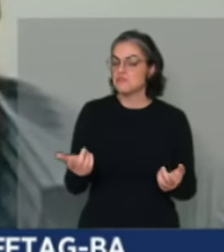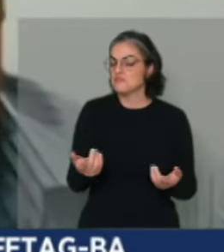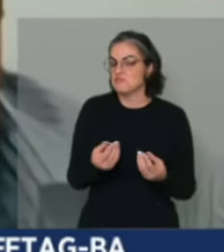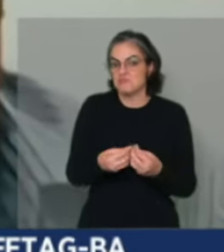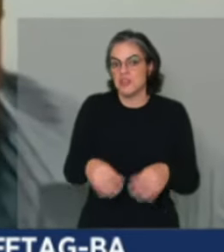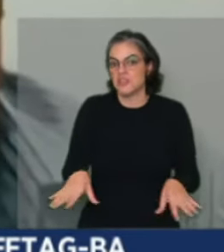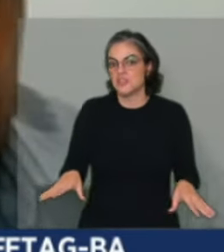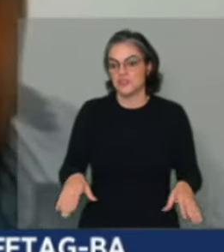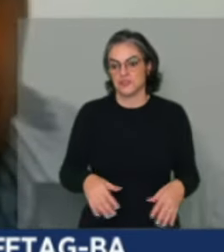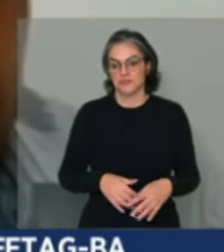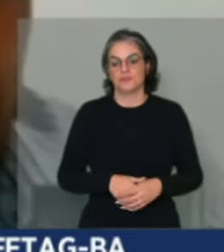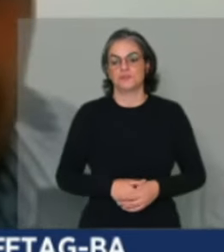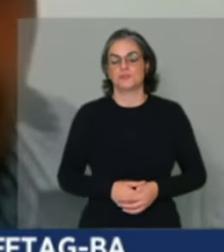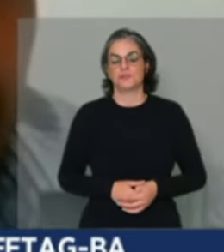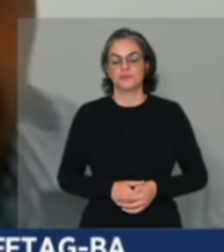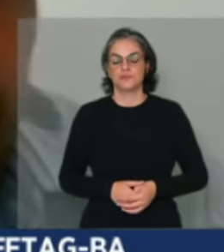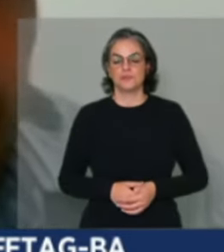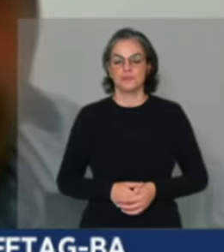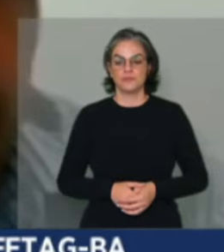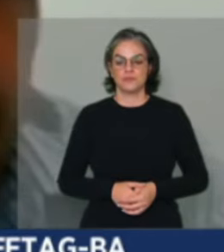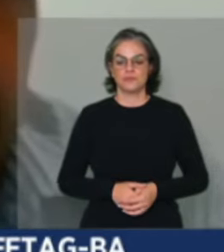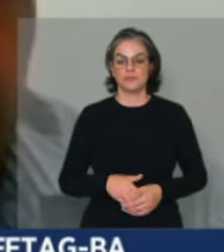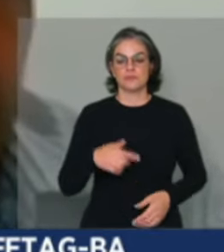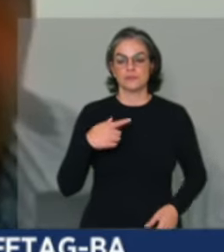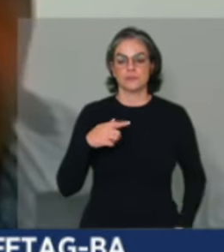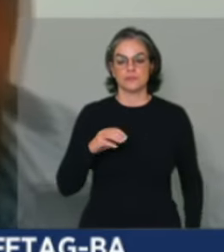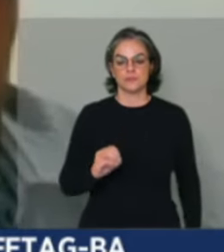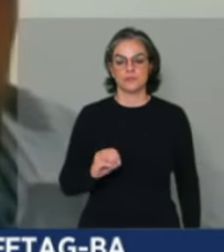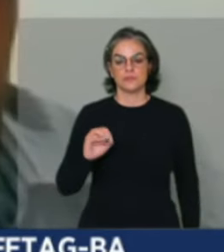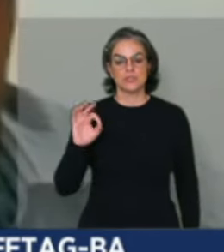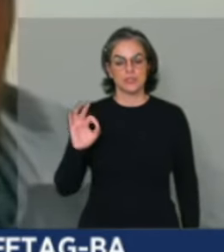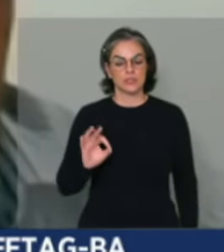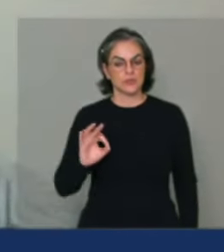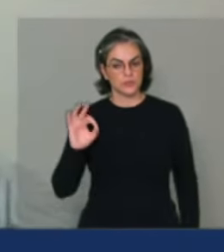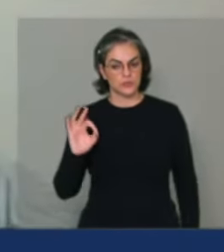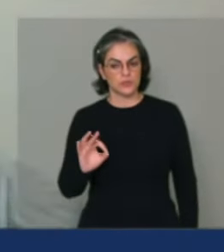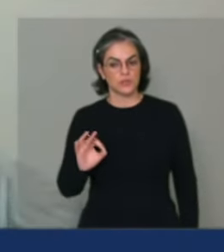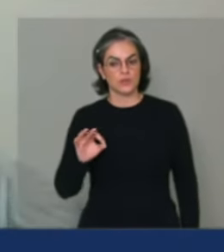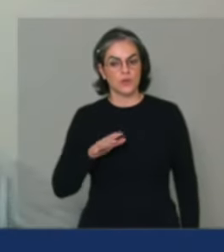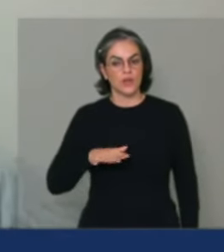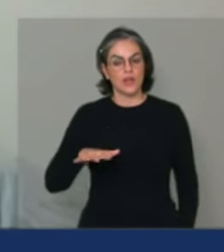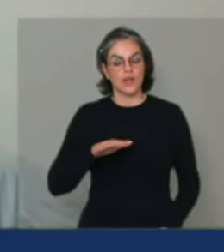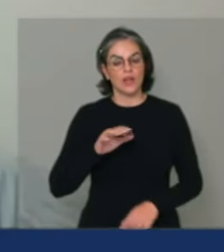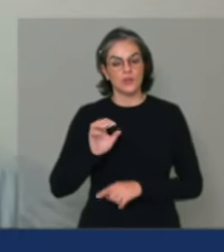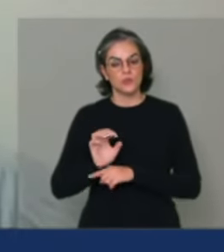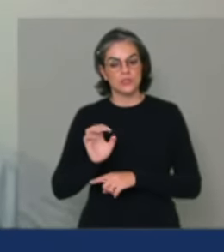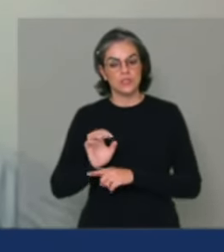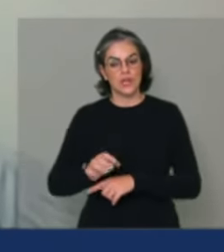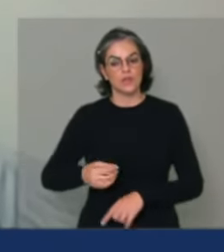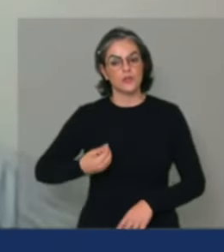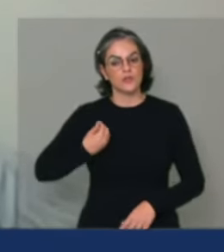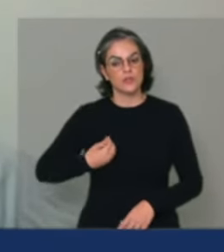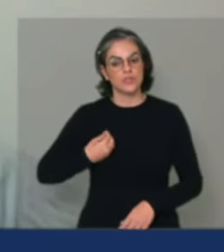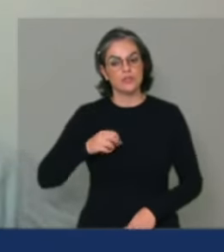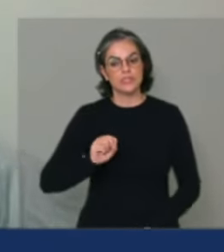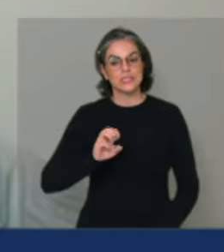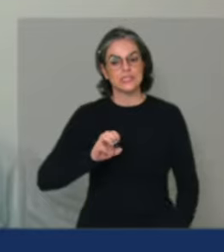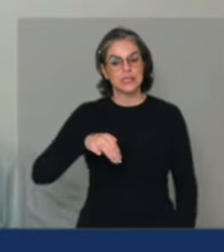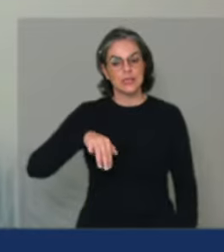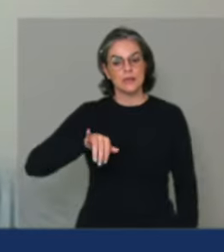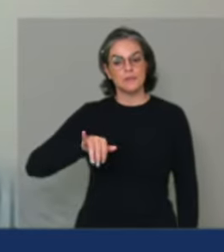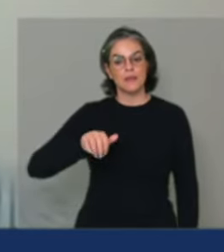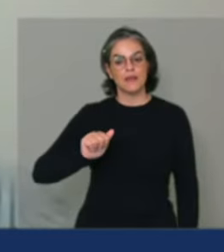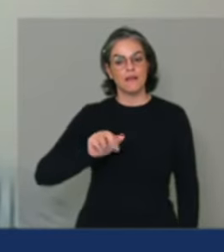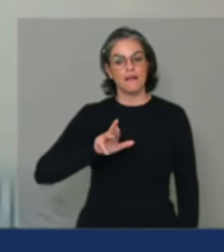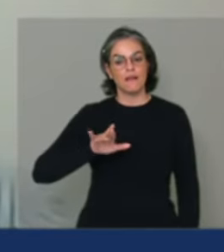Levando em considerações que 70% da área do estado está localizado no semiárido baiano. Os